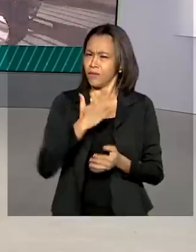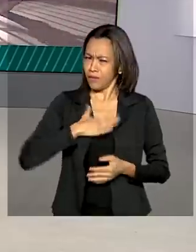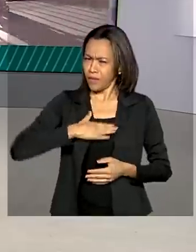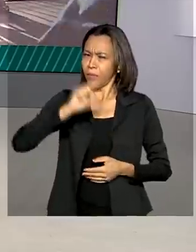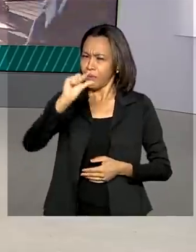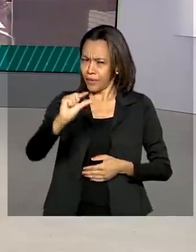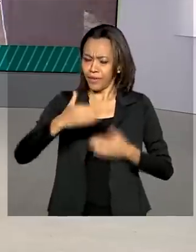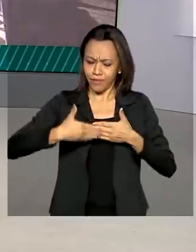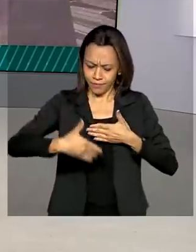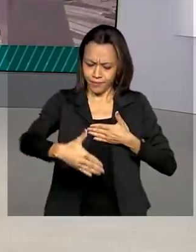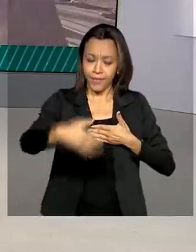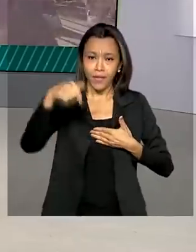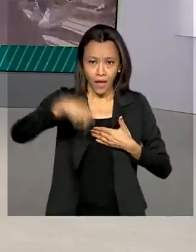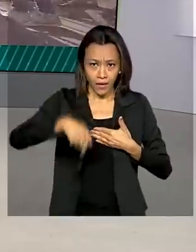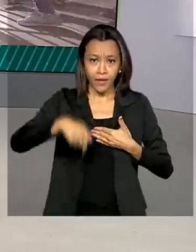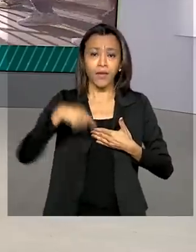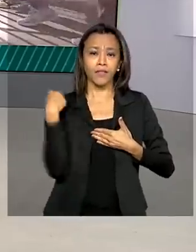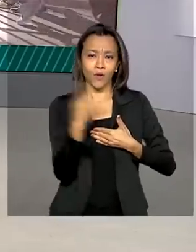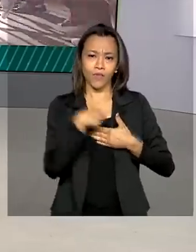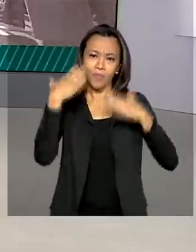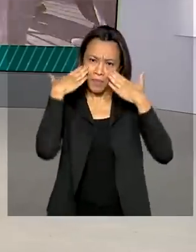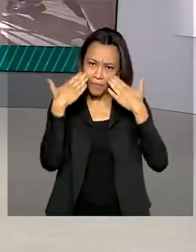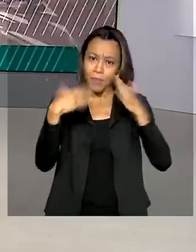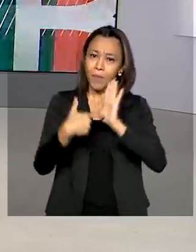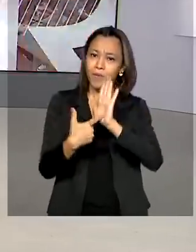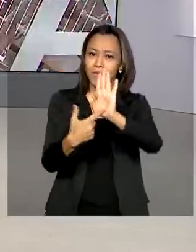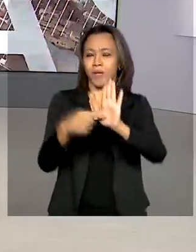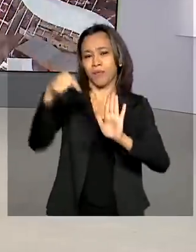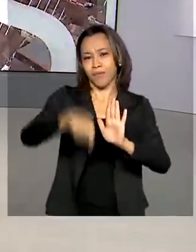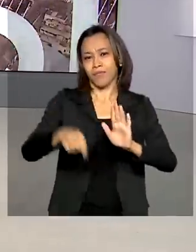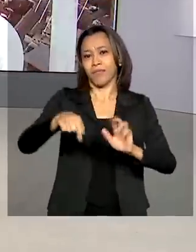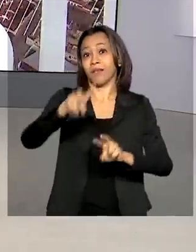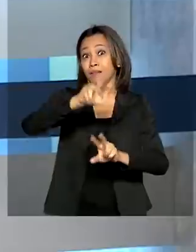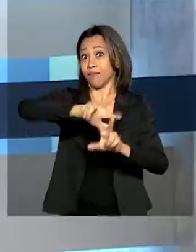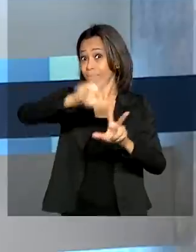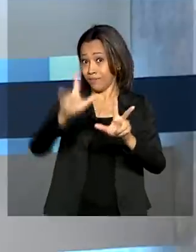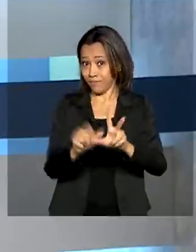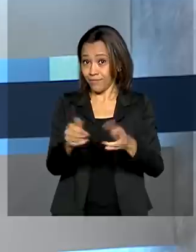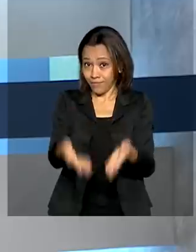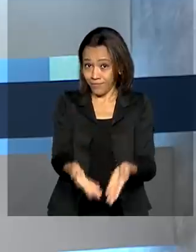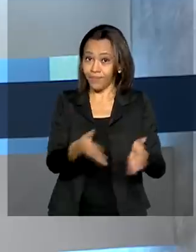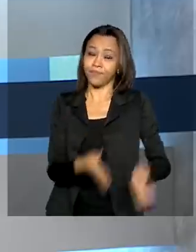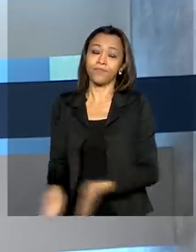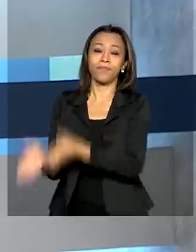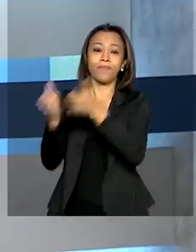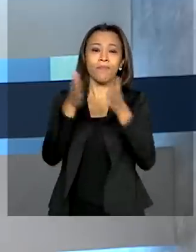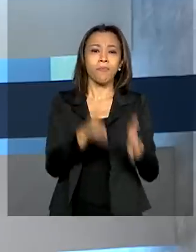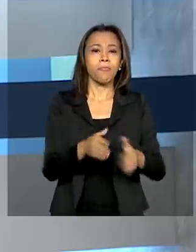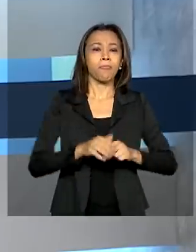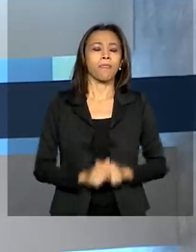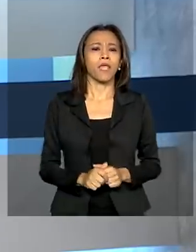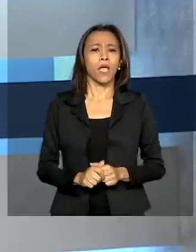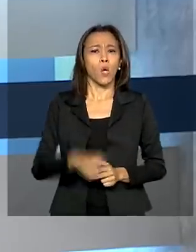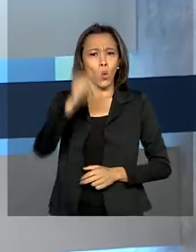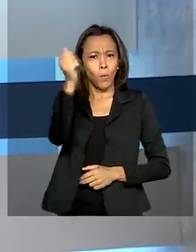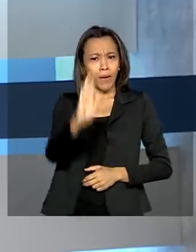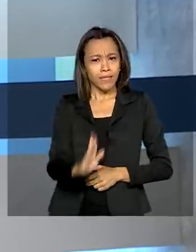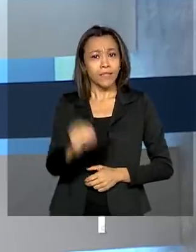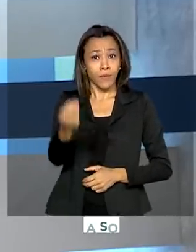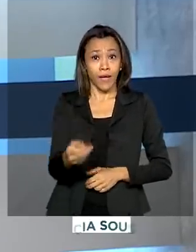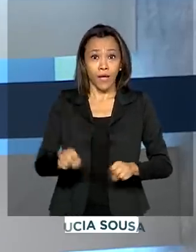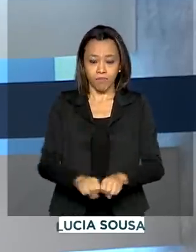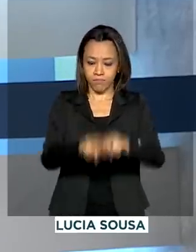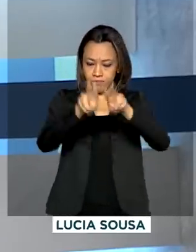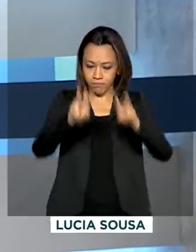pouquinho a TV Brasil vai transmitir essa visita logo depois do Brasil em Dia. E o Brasil quer duplicar a participação